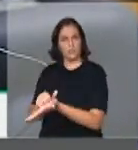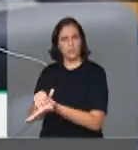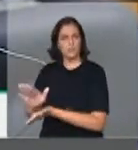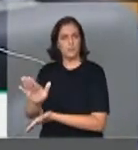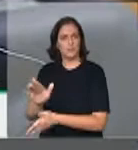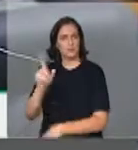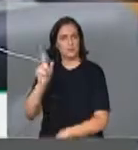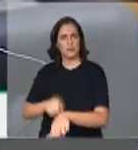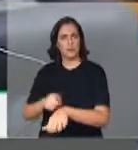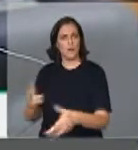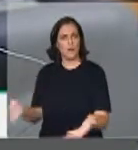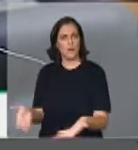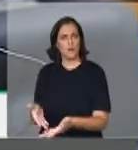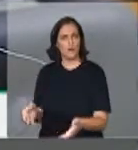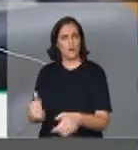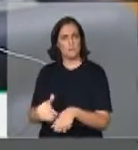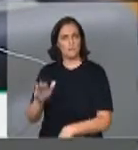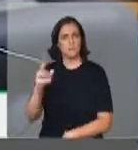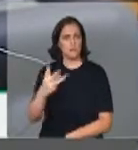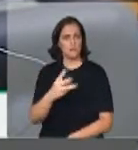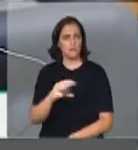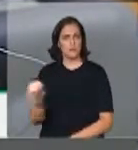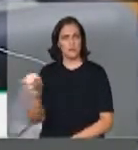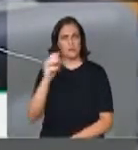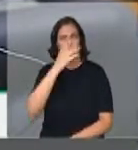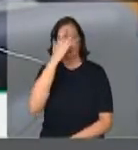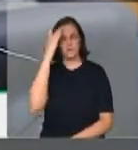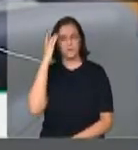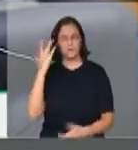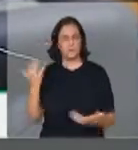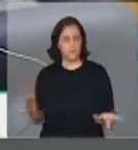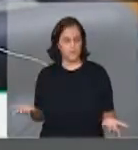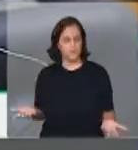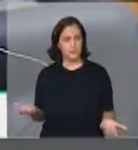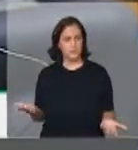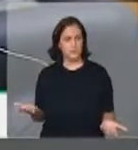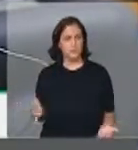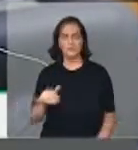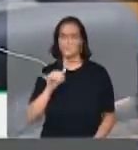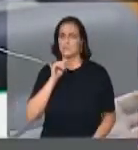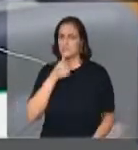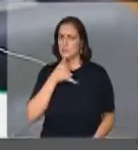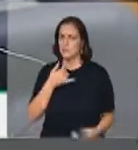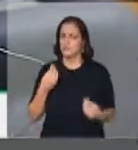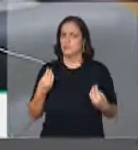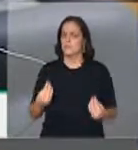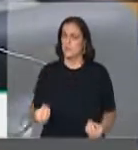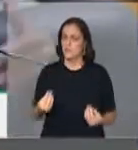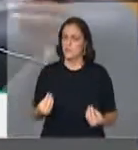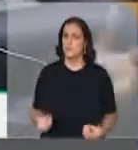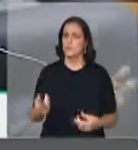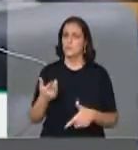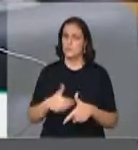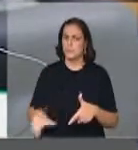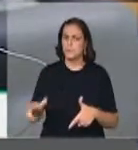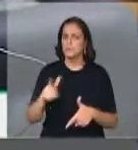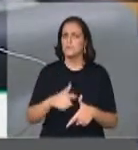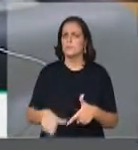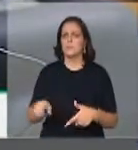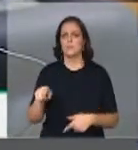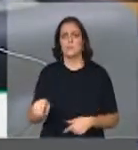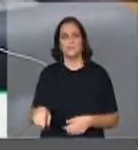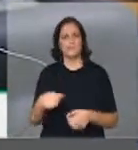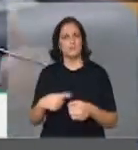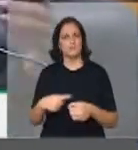demissão imediata de mais de 300 pais e mães de famílias. É lamentável uma cidade que vive uma crise permanente, com a crise da